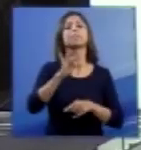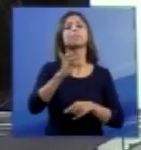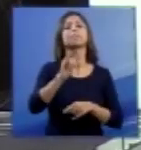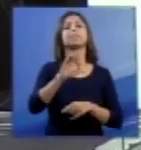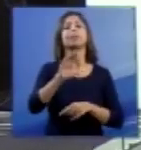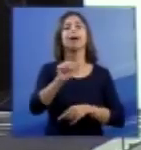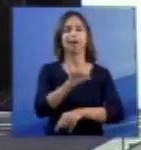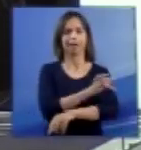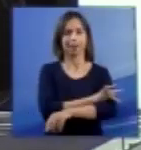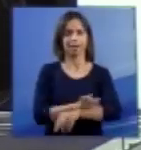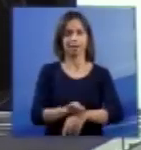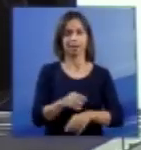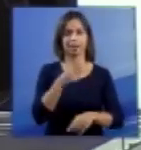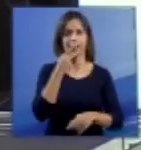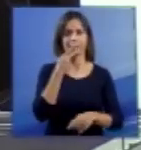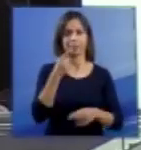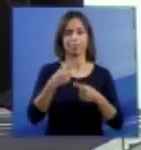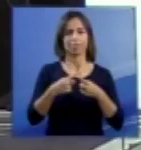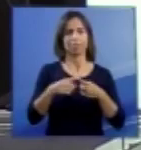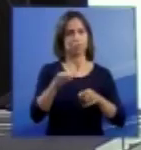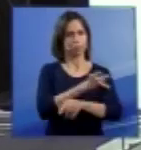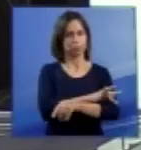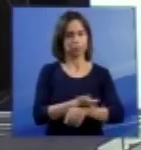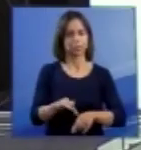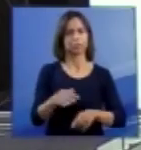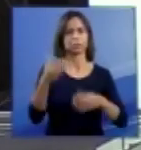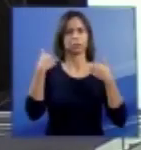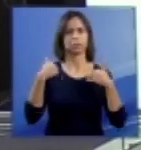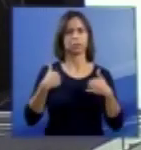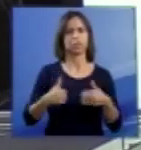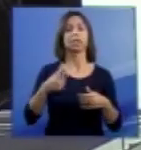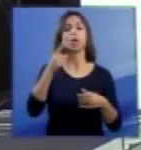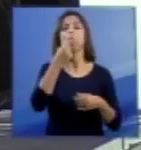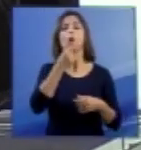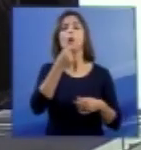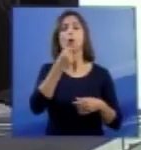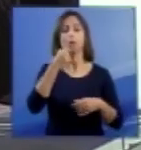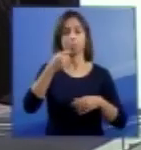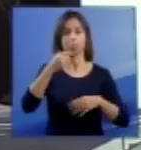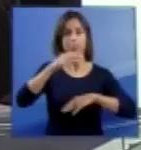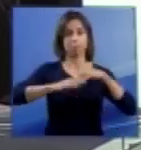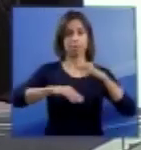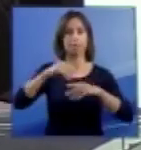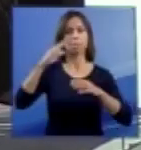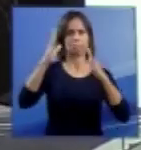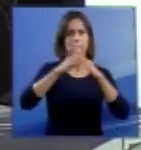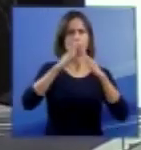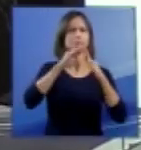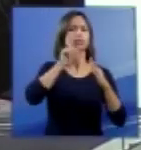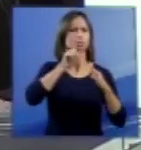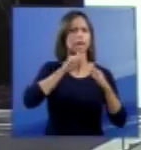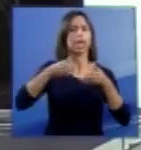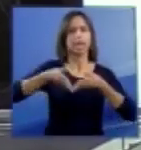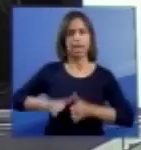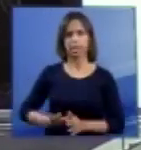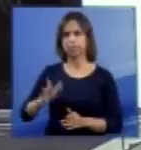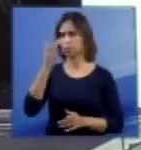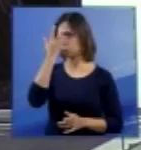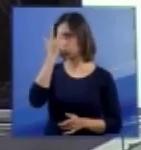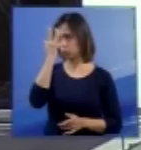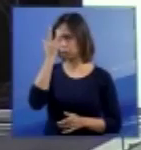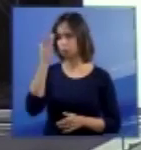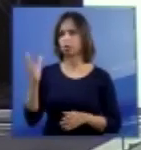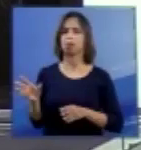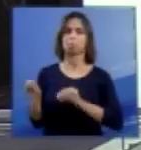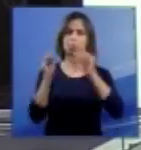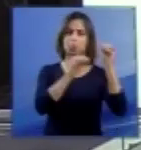Goswami, físico teórico indiano radicado atualmente nos Estados Unidos, autor de vários livros, e que chama